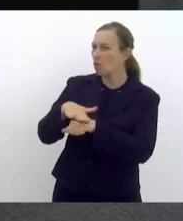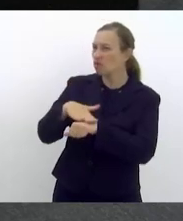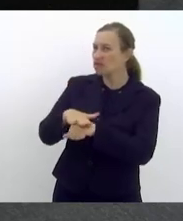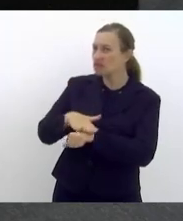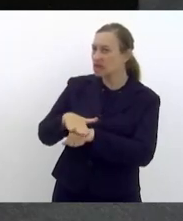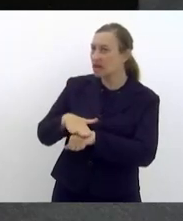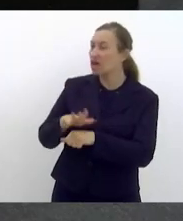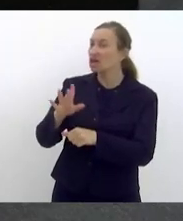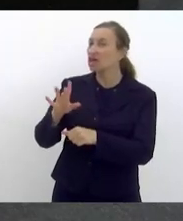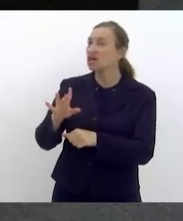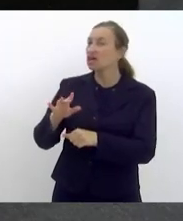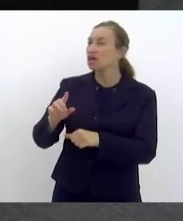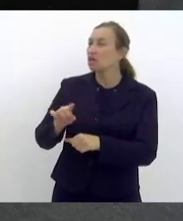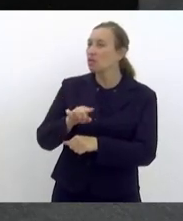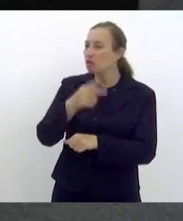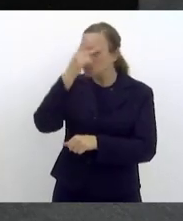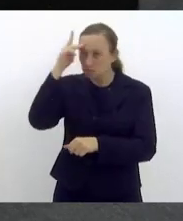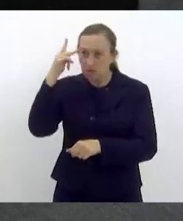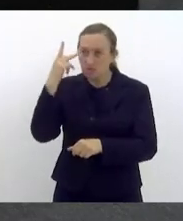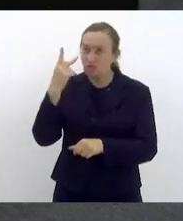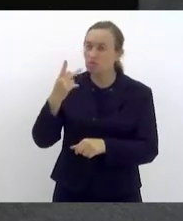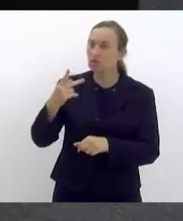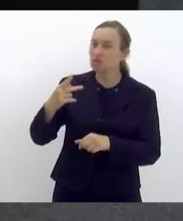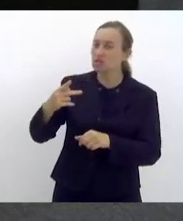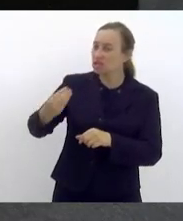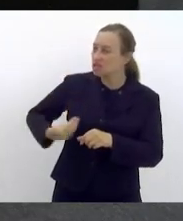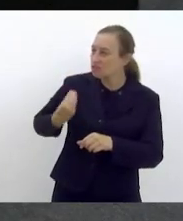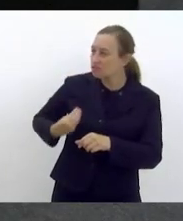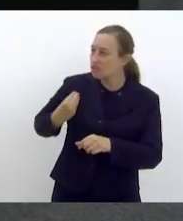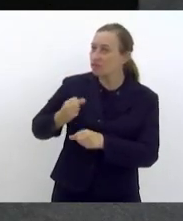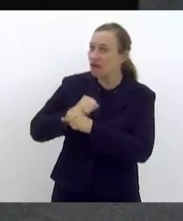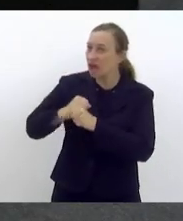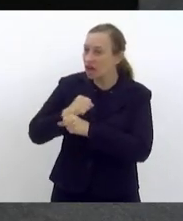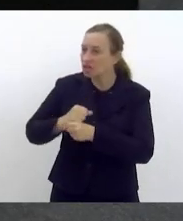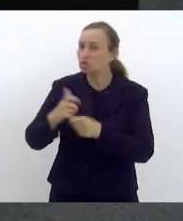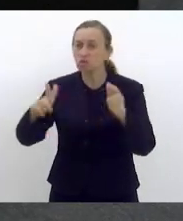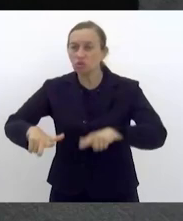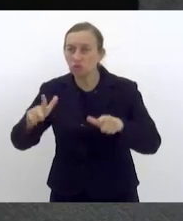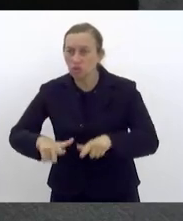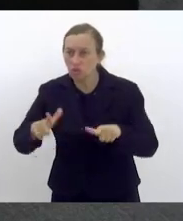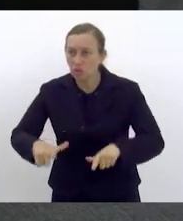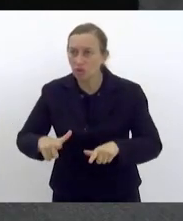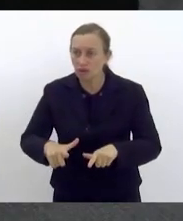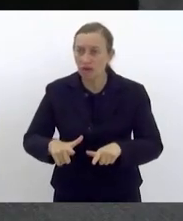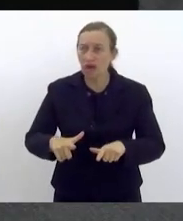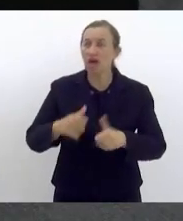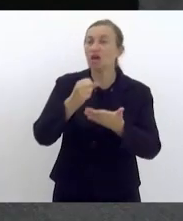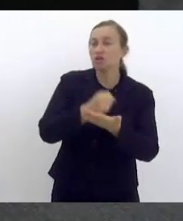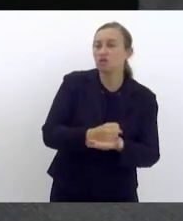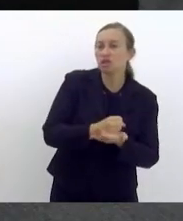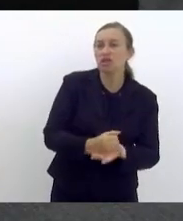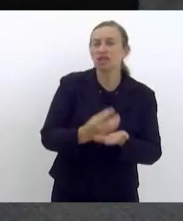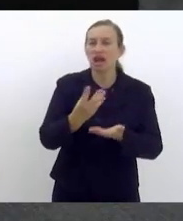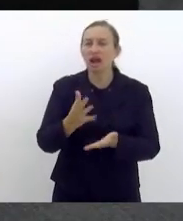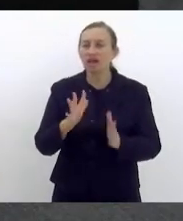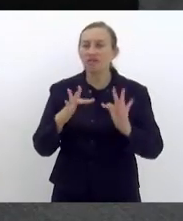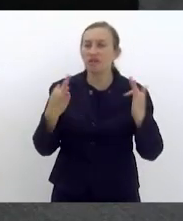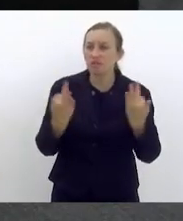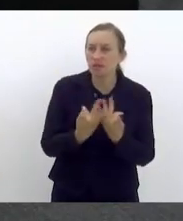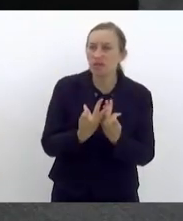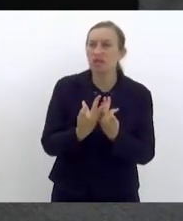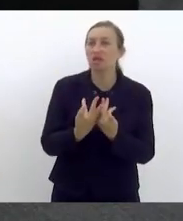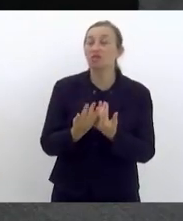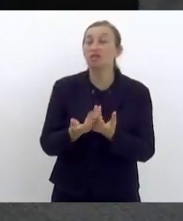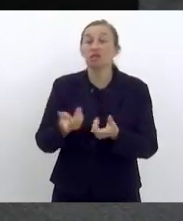dali tiram o seu sustento, dali sustentam as suas famílias, dali sustentam os seus filhos, porque aí fica um